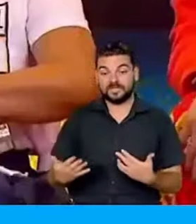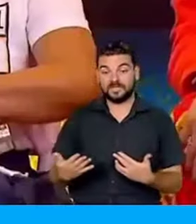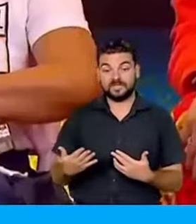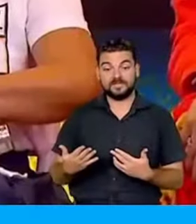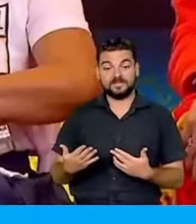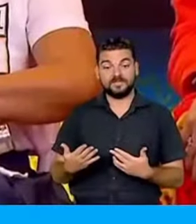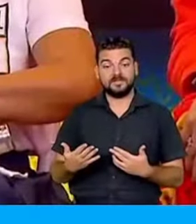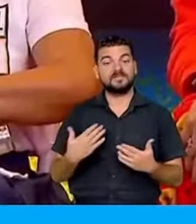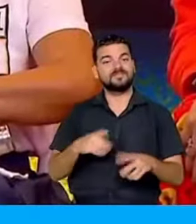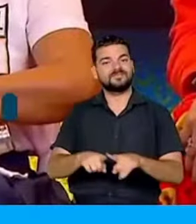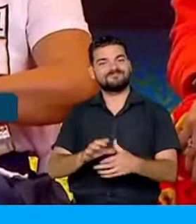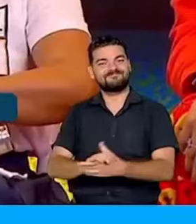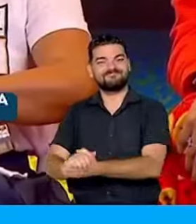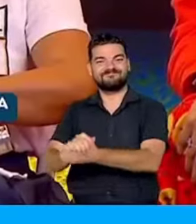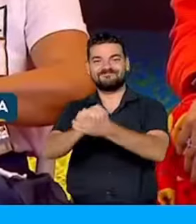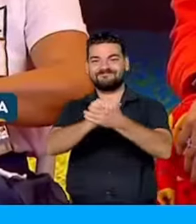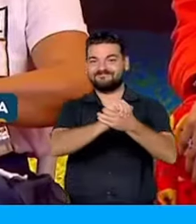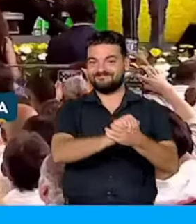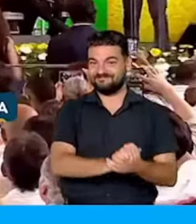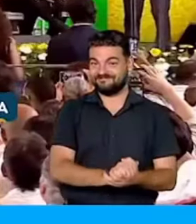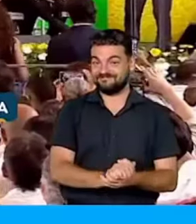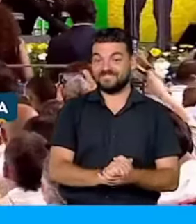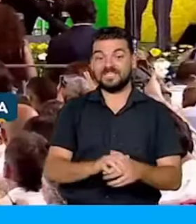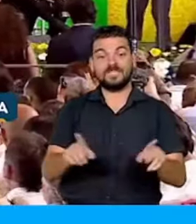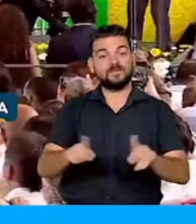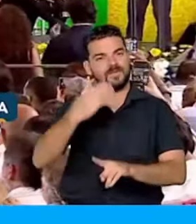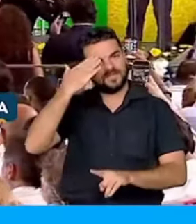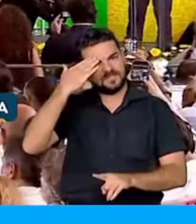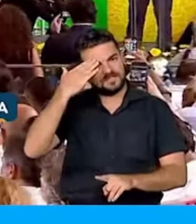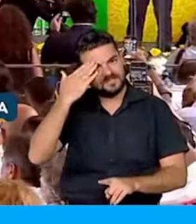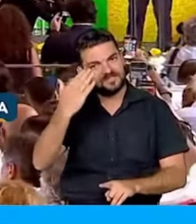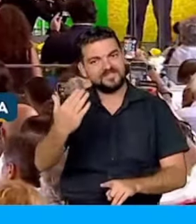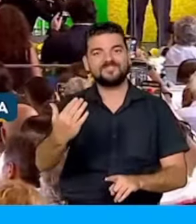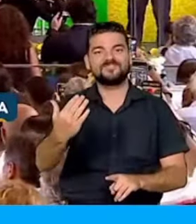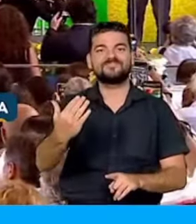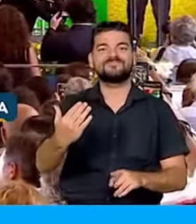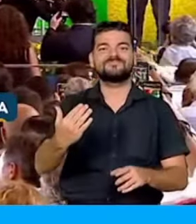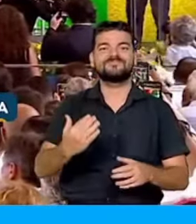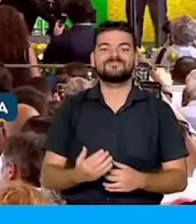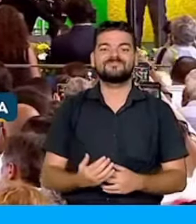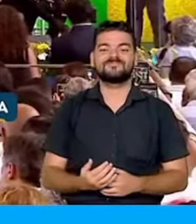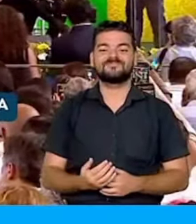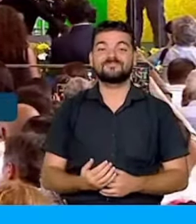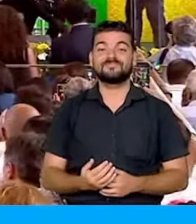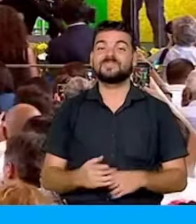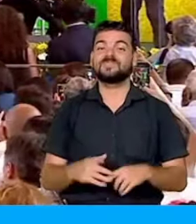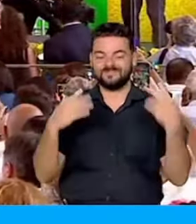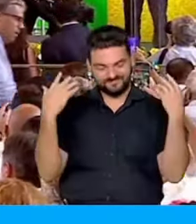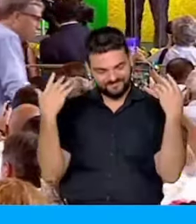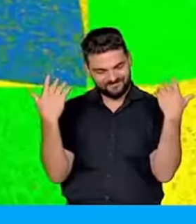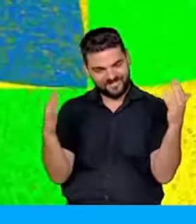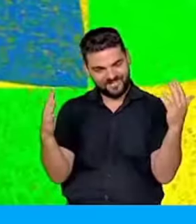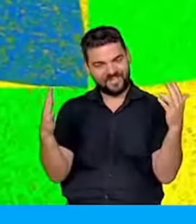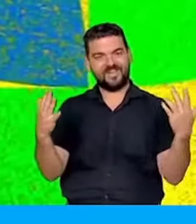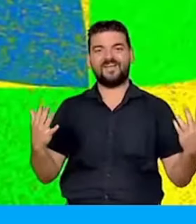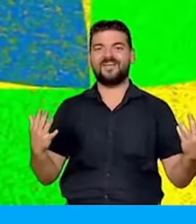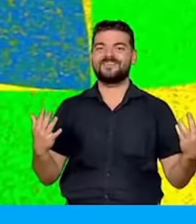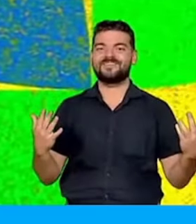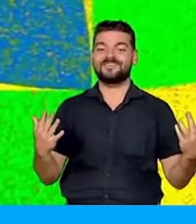Começar saudando, agradecendo, aplaudindo,